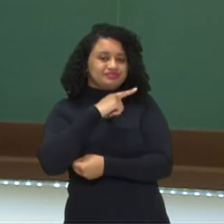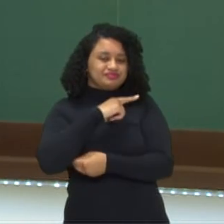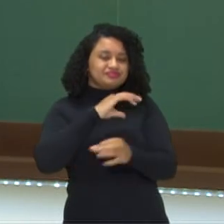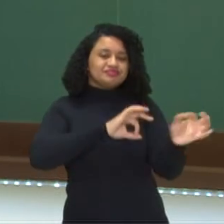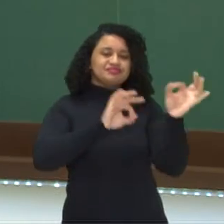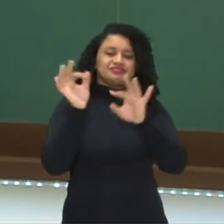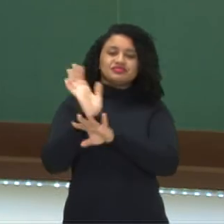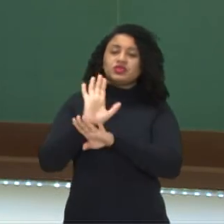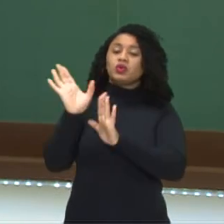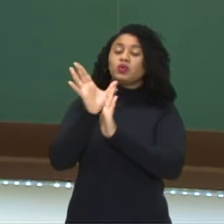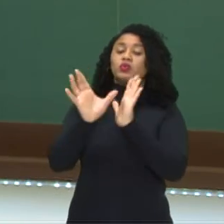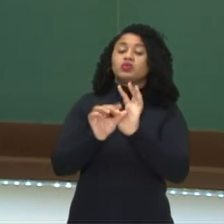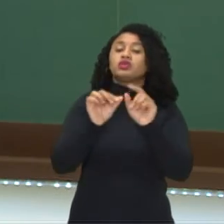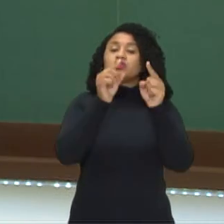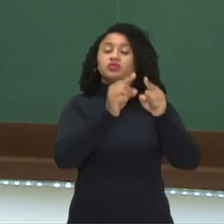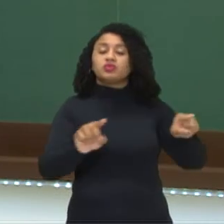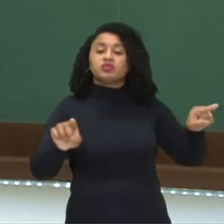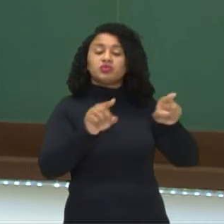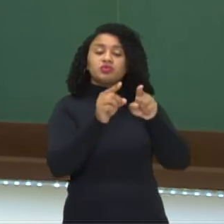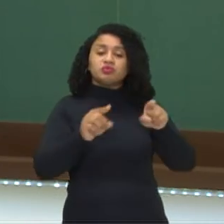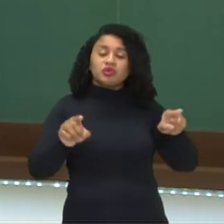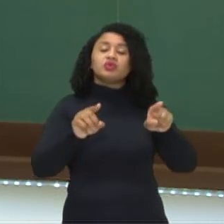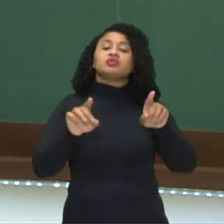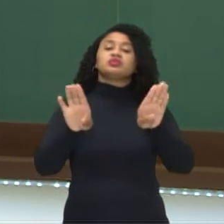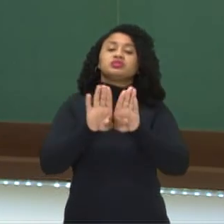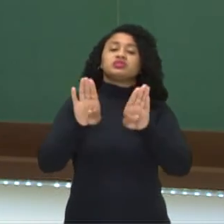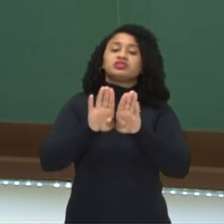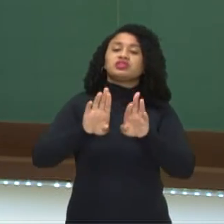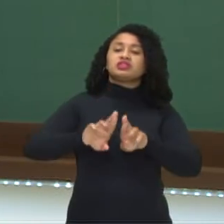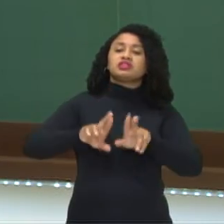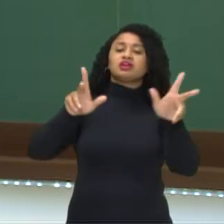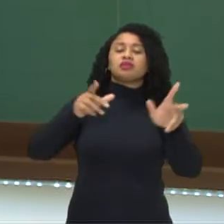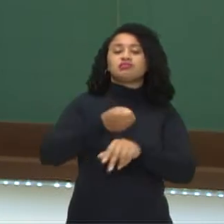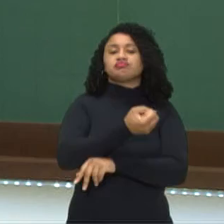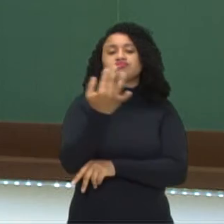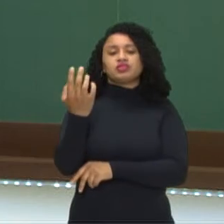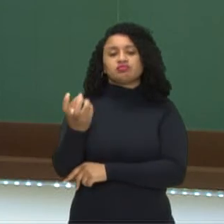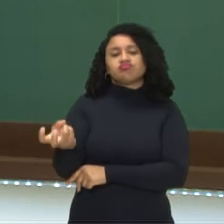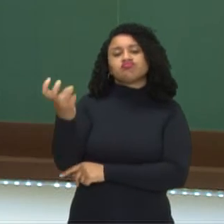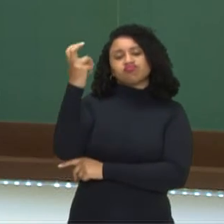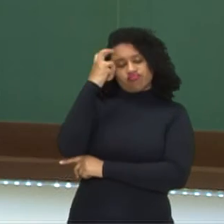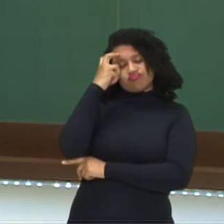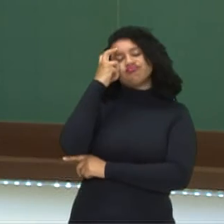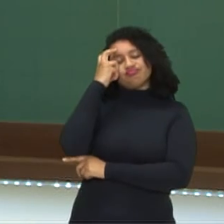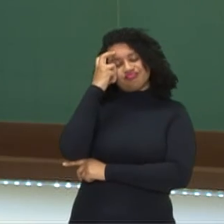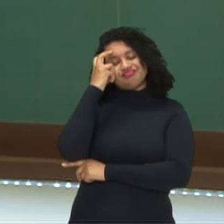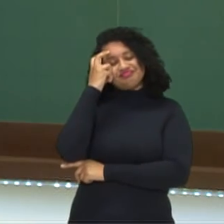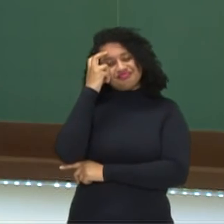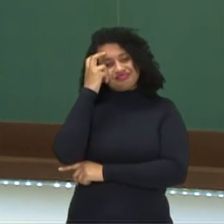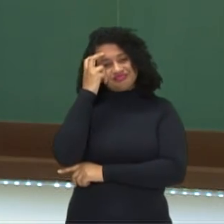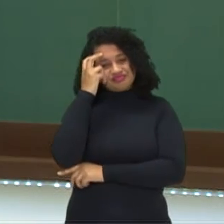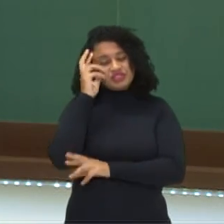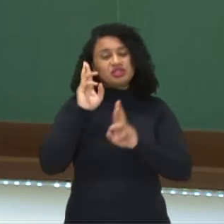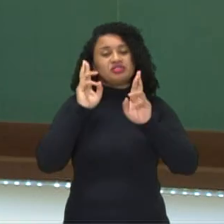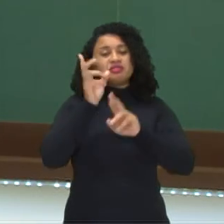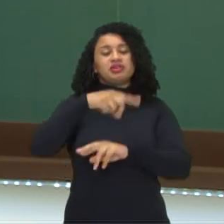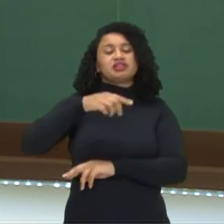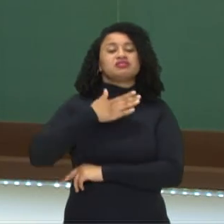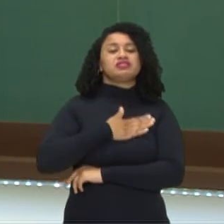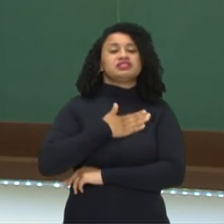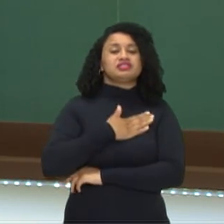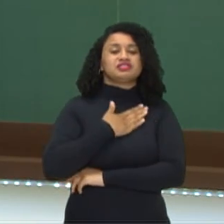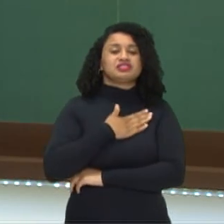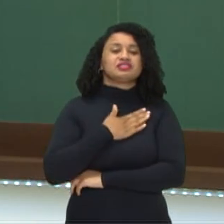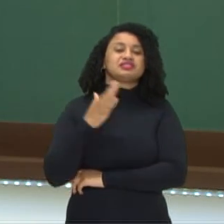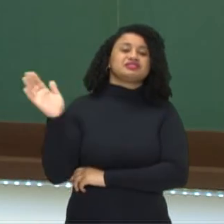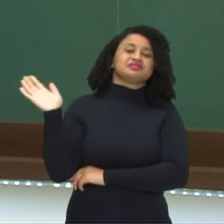vídeo, nós falamos sobre música, né, sobre essa diversidade cultural, essa pluralidade cultural. Espero que vocês tenham